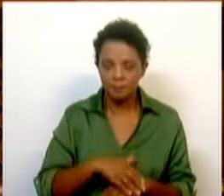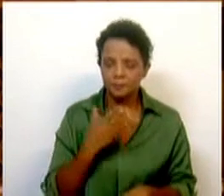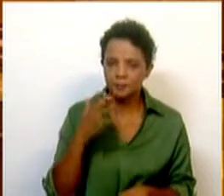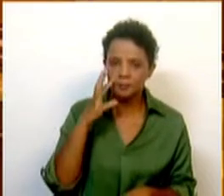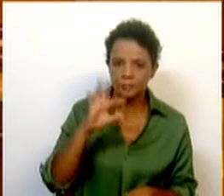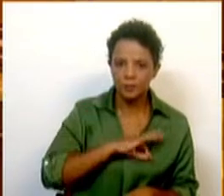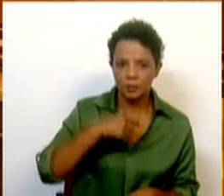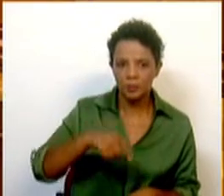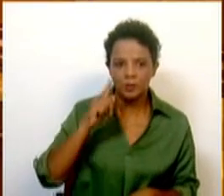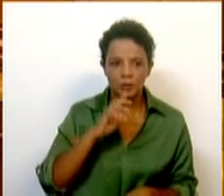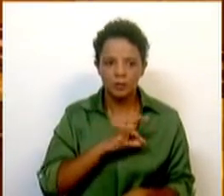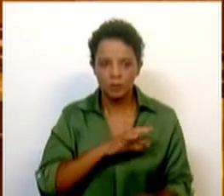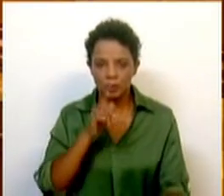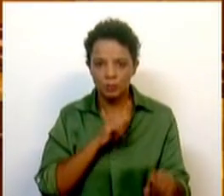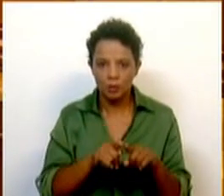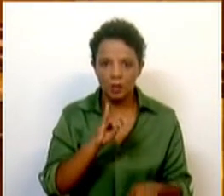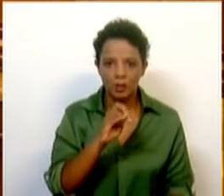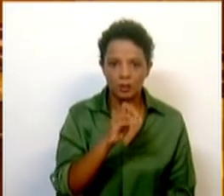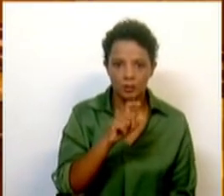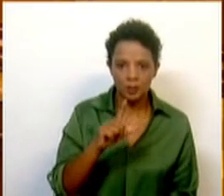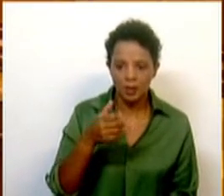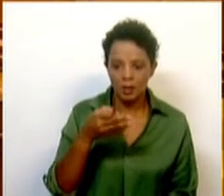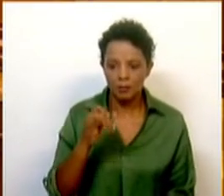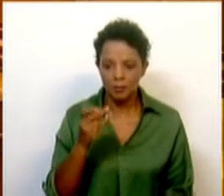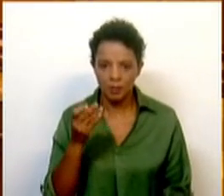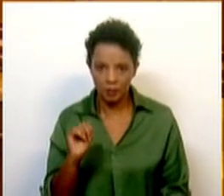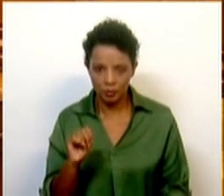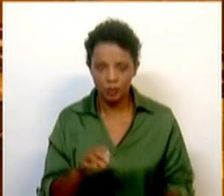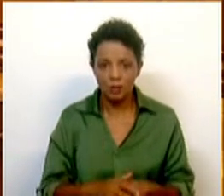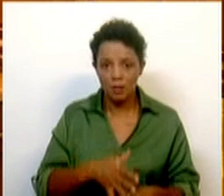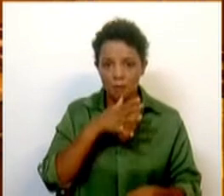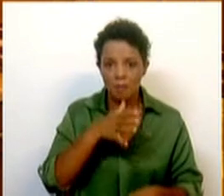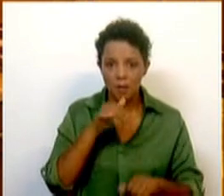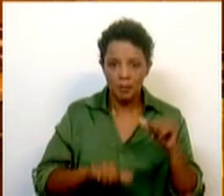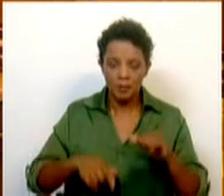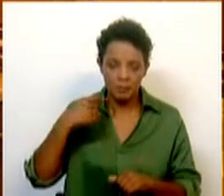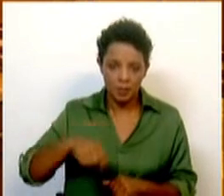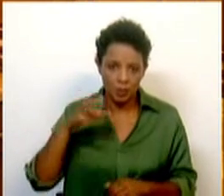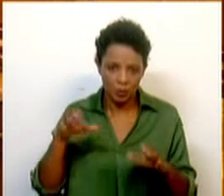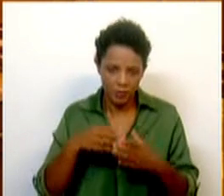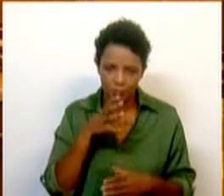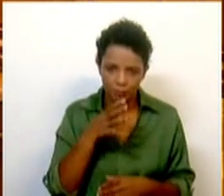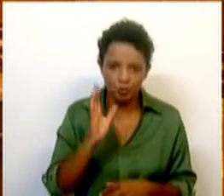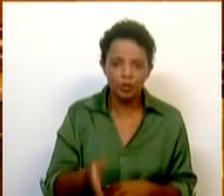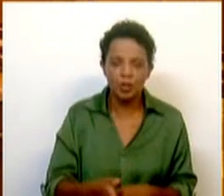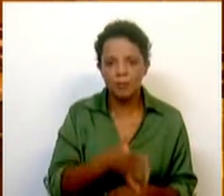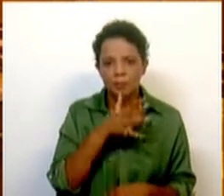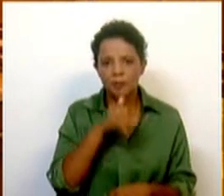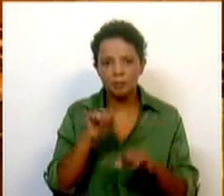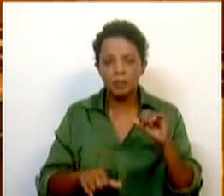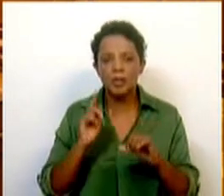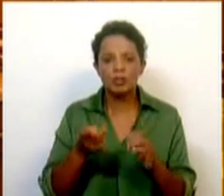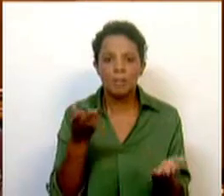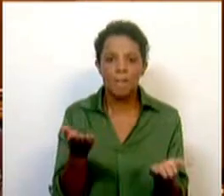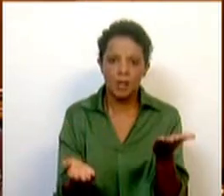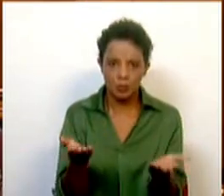Obrigado Sr. Presidente, Sra. Deputada Isabel Pires, o discurso da Presidente da Comissão, já que o referimos, é essencialmente um discurso de balanço,